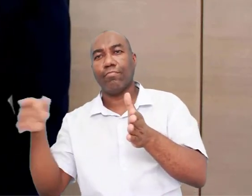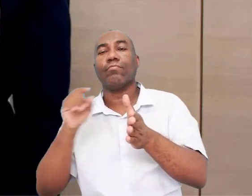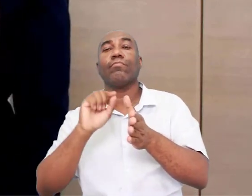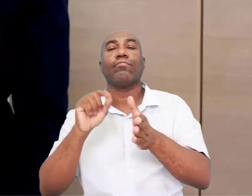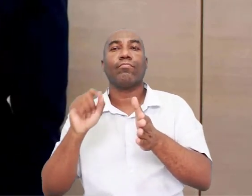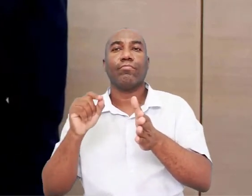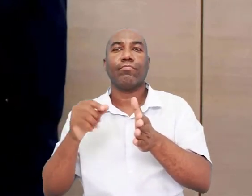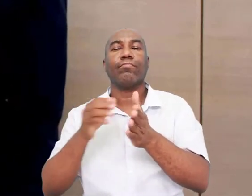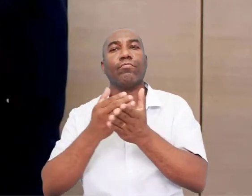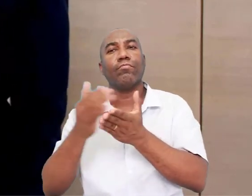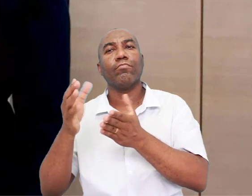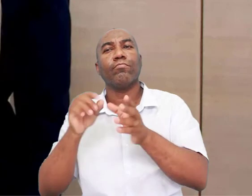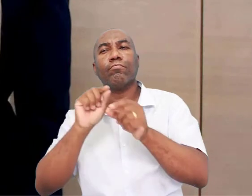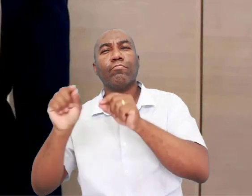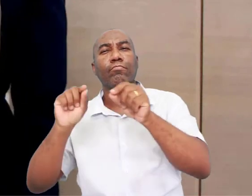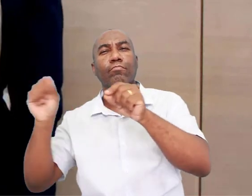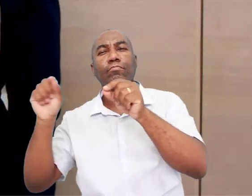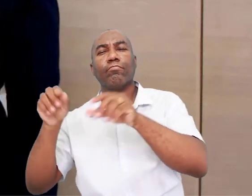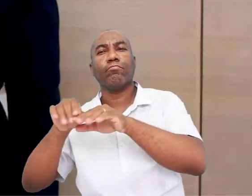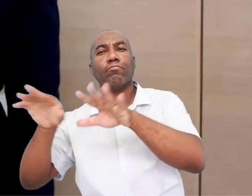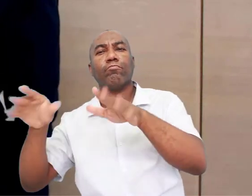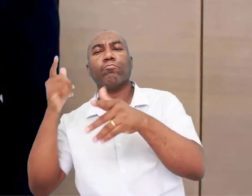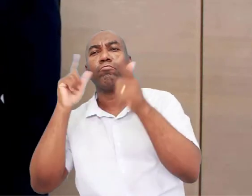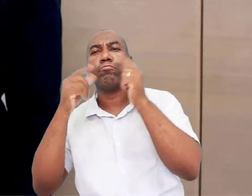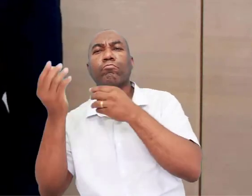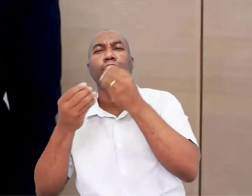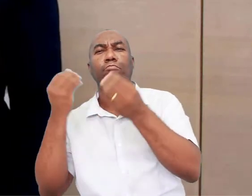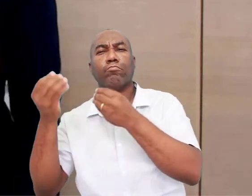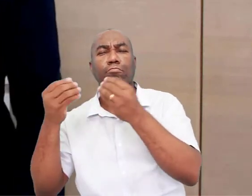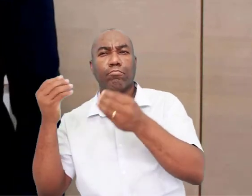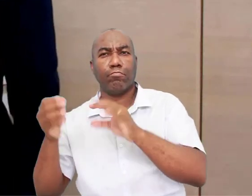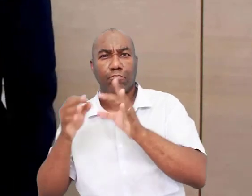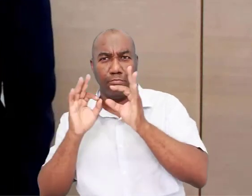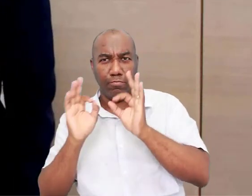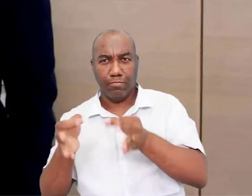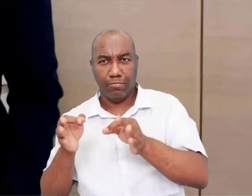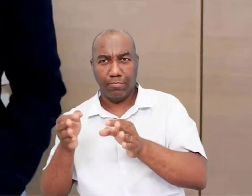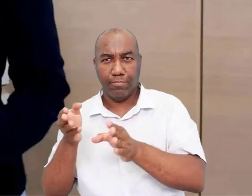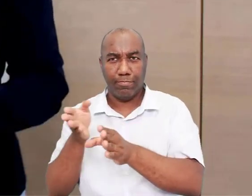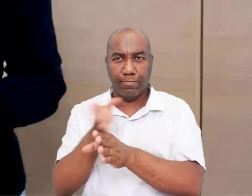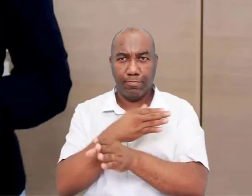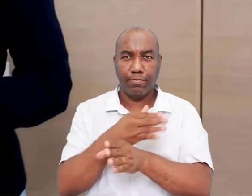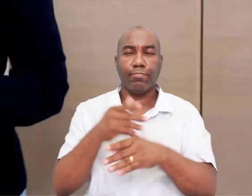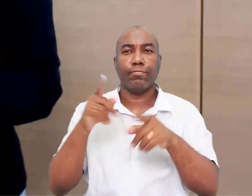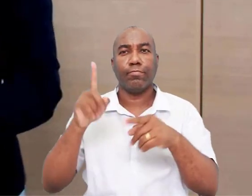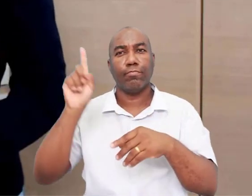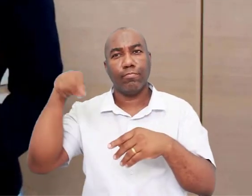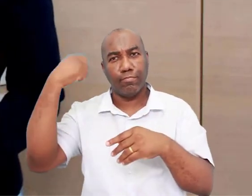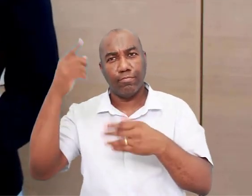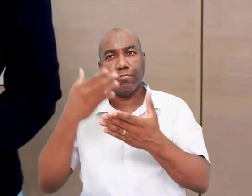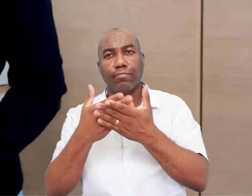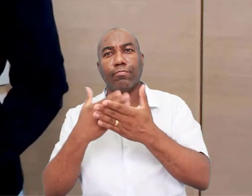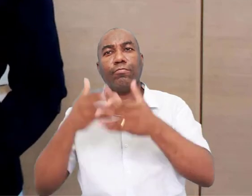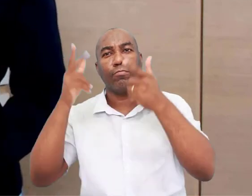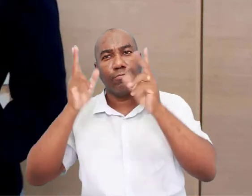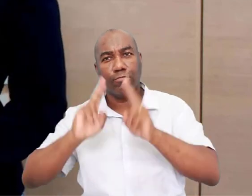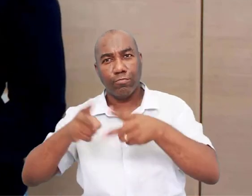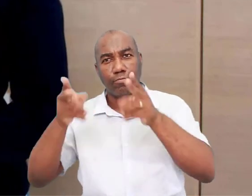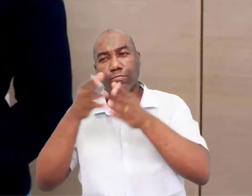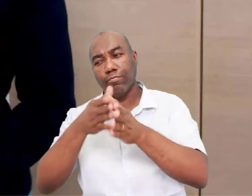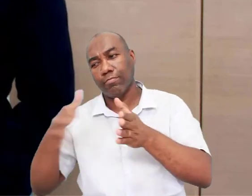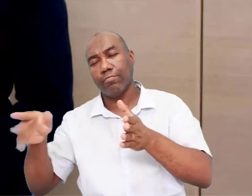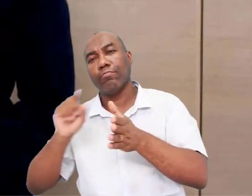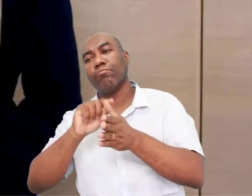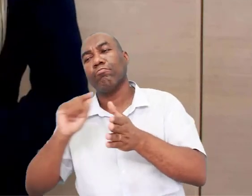das primeiras civilizações que ocorreram aqui na fase final da pré-história durante a Idade dos Metais. Tá? Então, na próxima aula nós vamos continuar esse assunto.